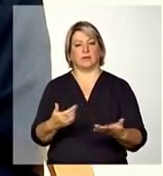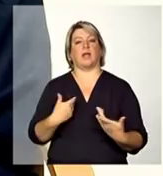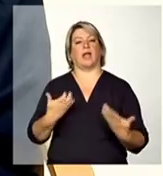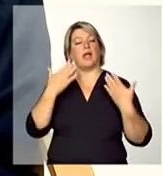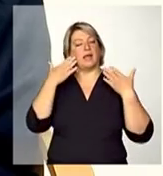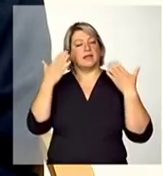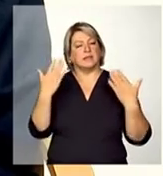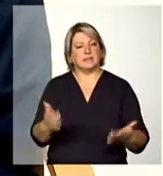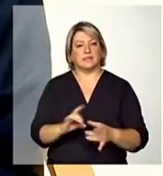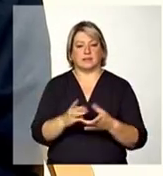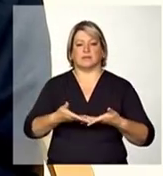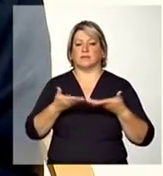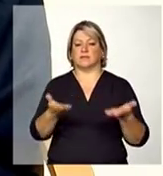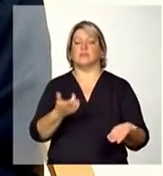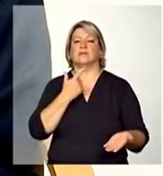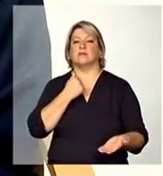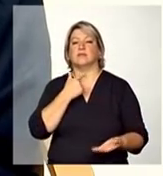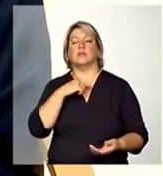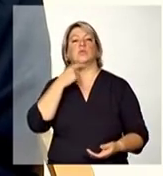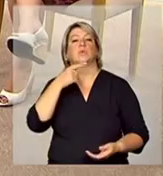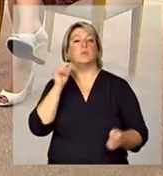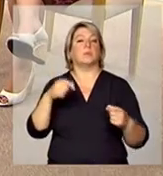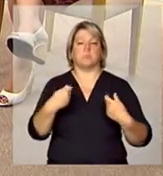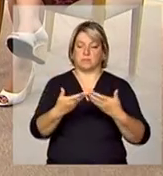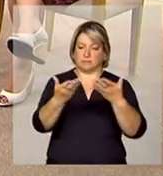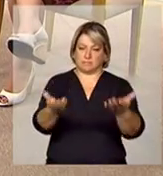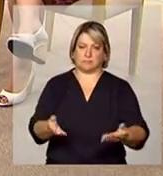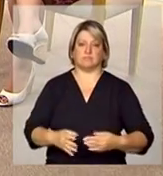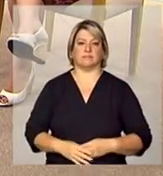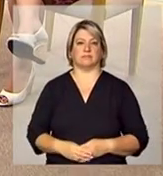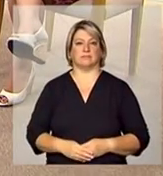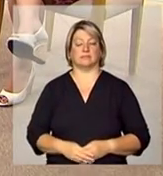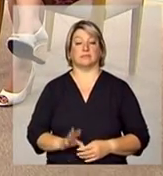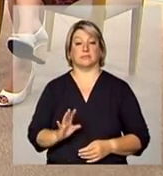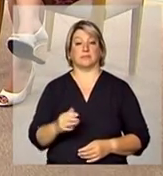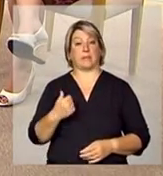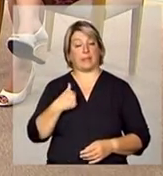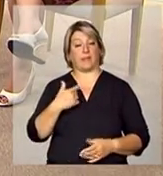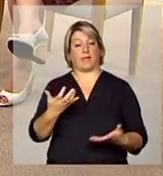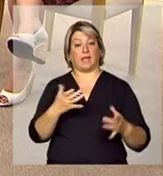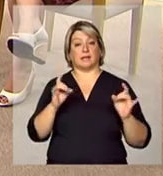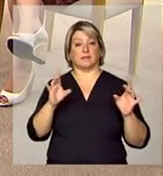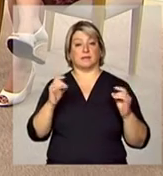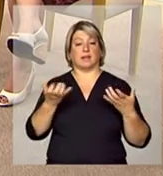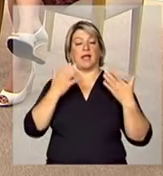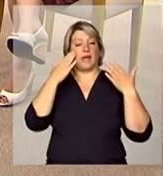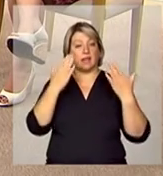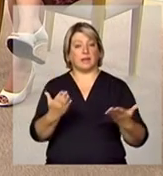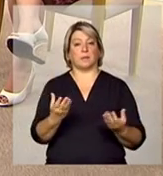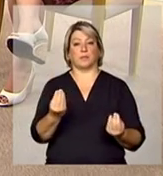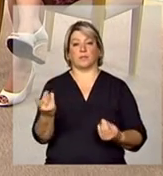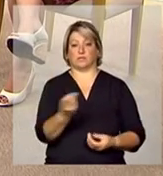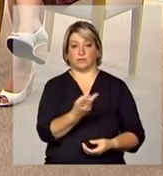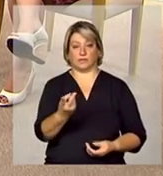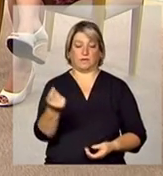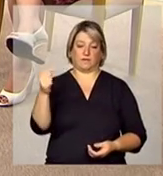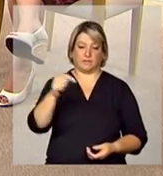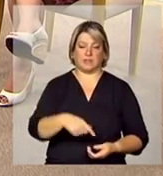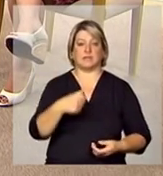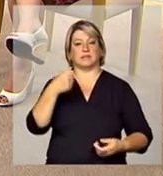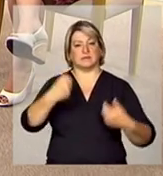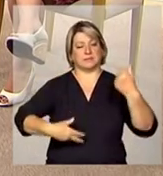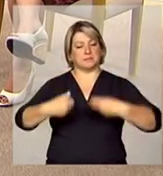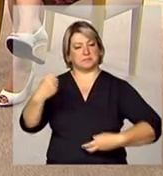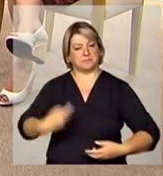colocar à disposição a nossa equipe para o que for necessário gente eu especialmente quero agradecer muito a presença de vocês foi ótimo foi